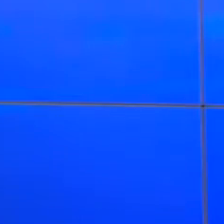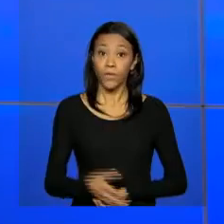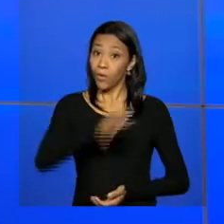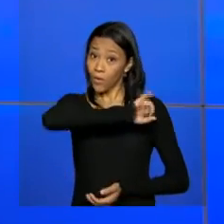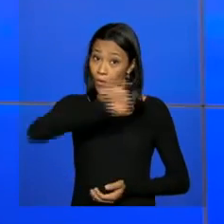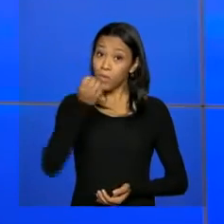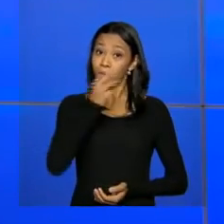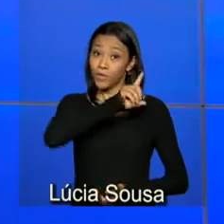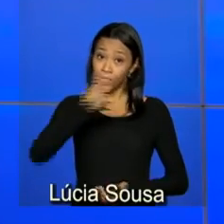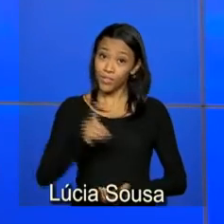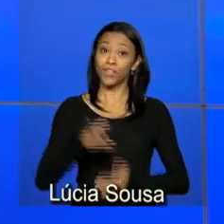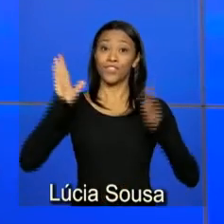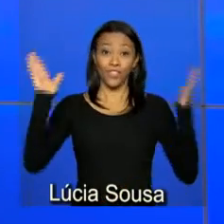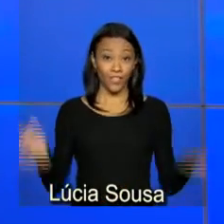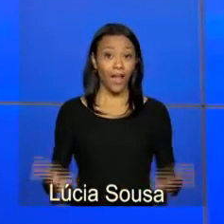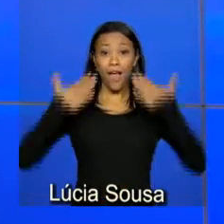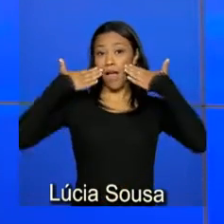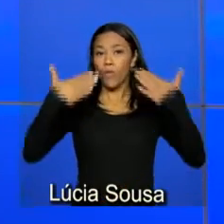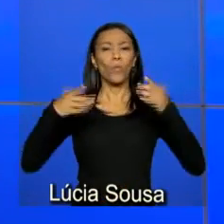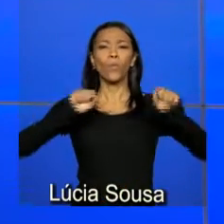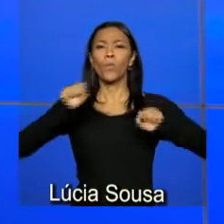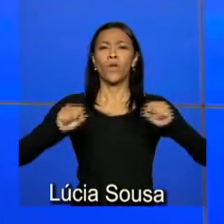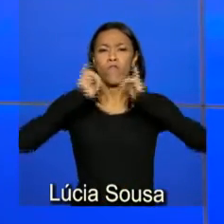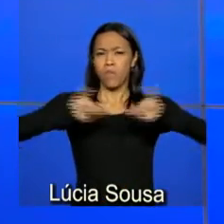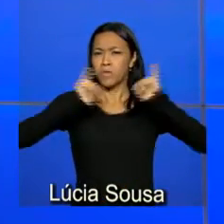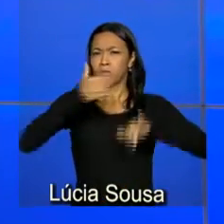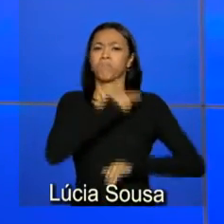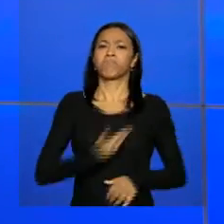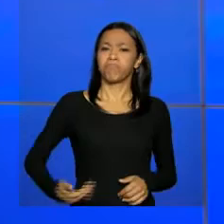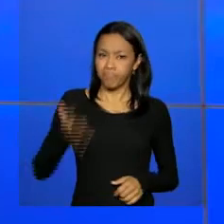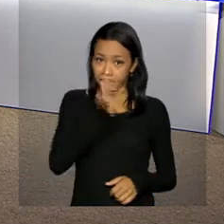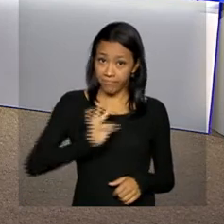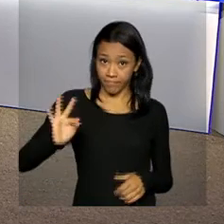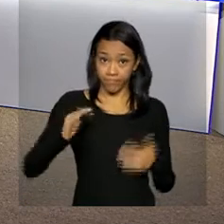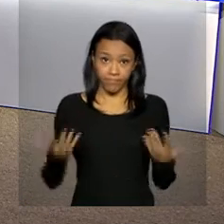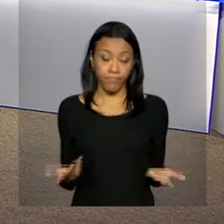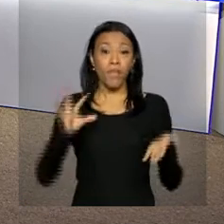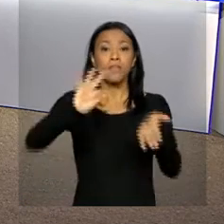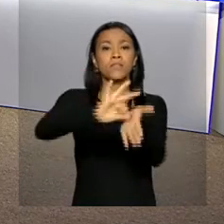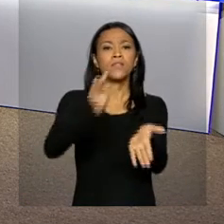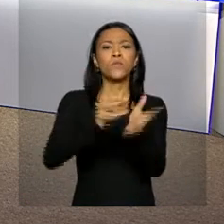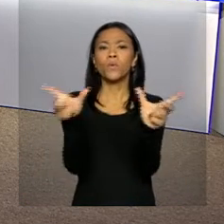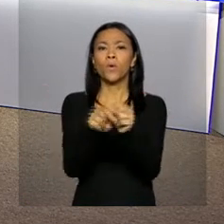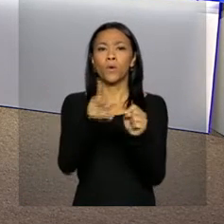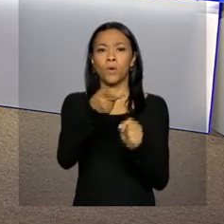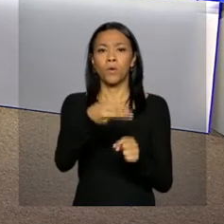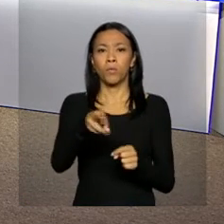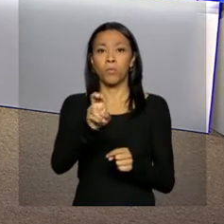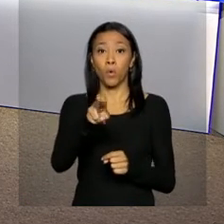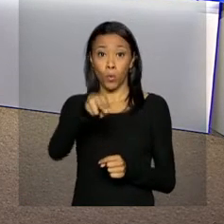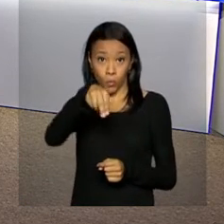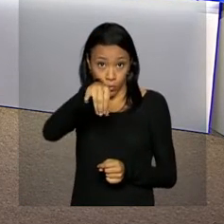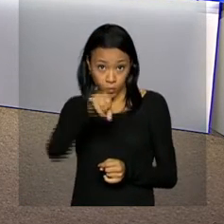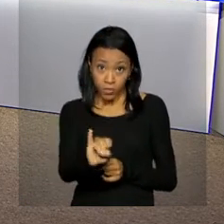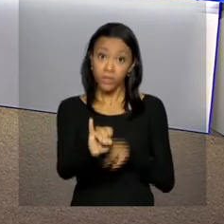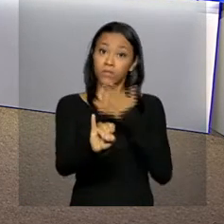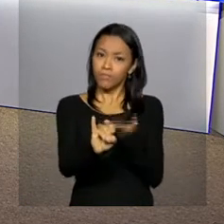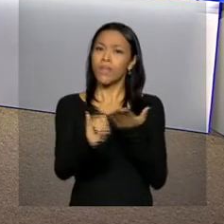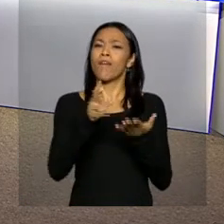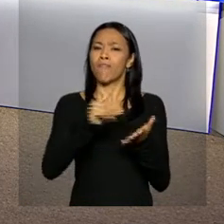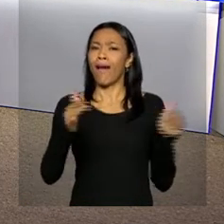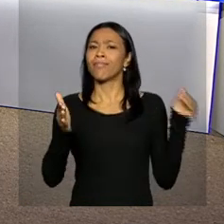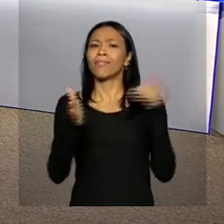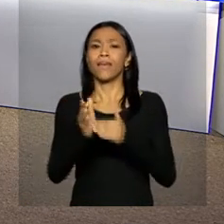Olá, bom dia. Estamos no ar com as notícias do governo federal. As inscrições para o ProUni, o programa Universidade para Todos,